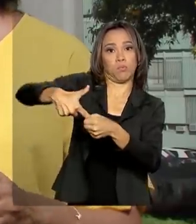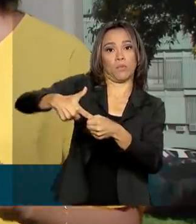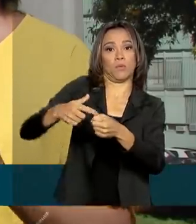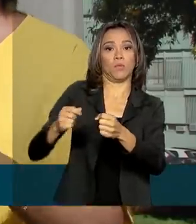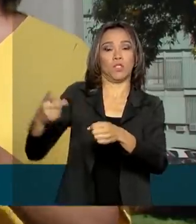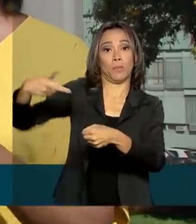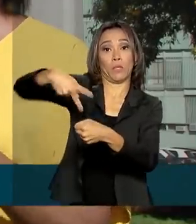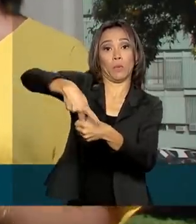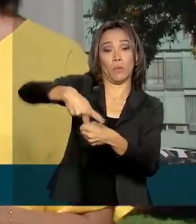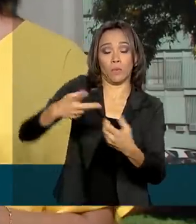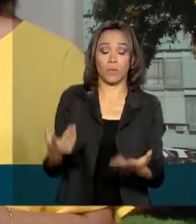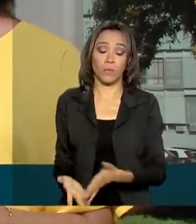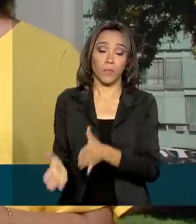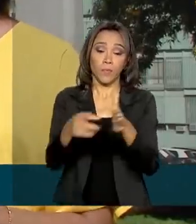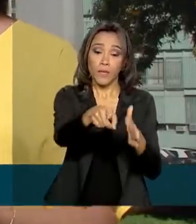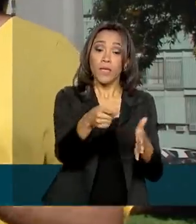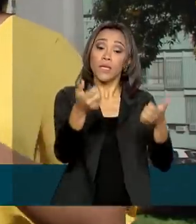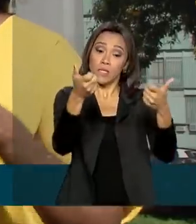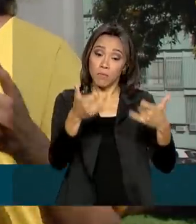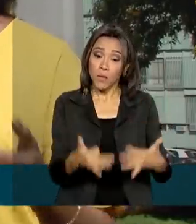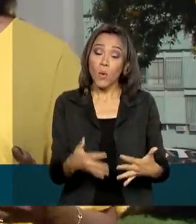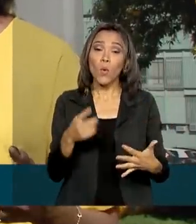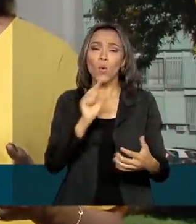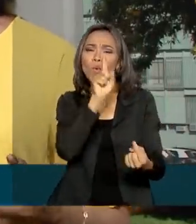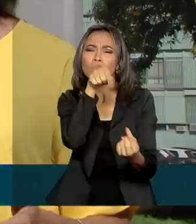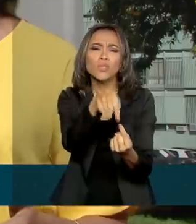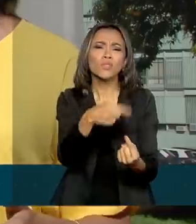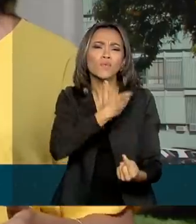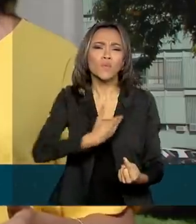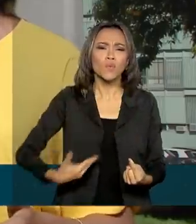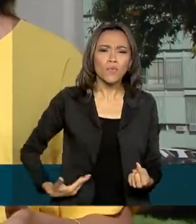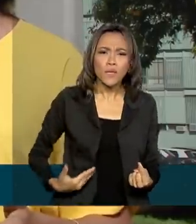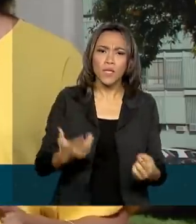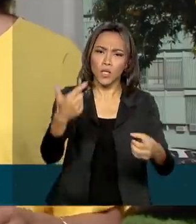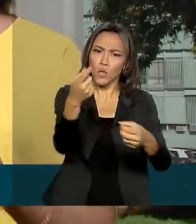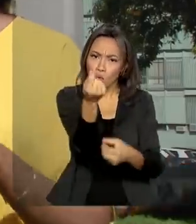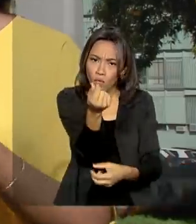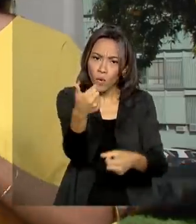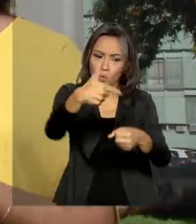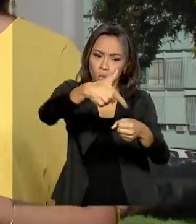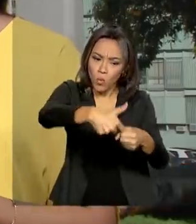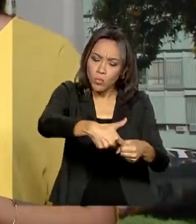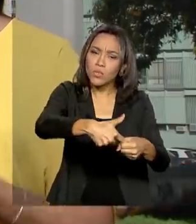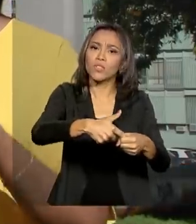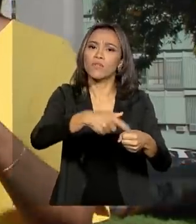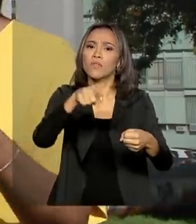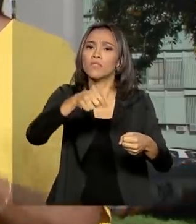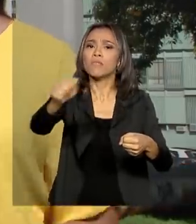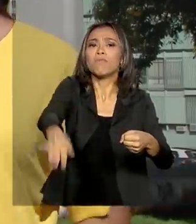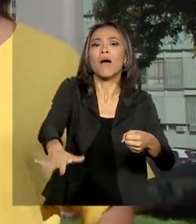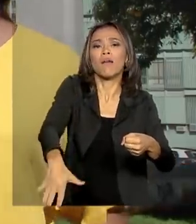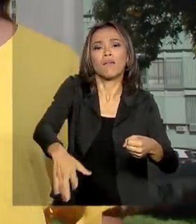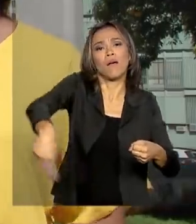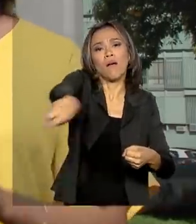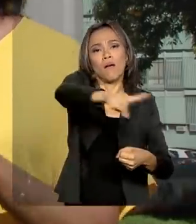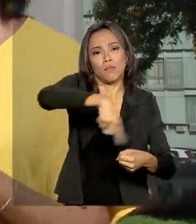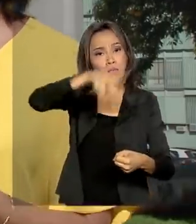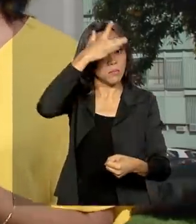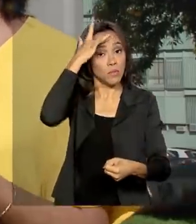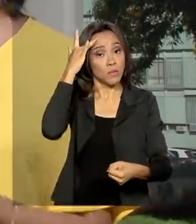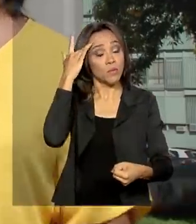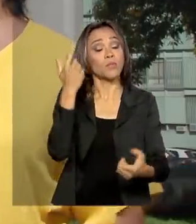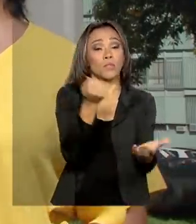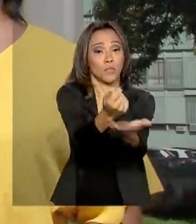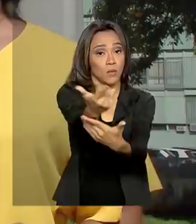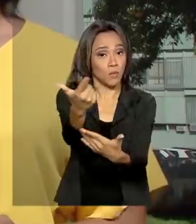falou sobre a intenção do governo em garantir que o preço do combustível chegue mais barato para o consumidor na